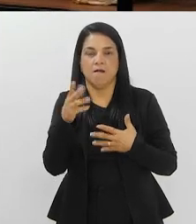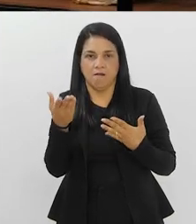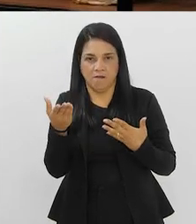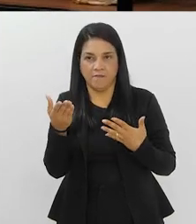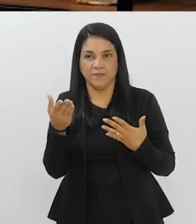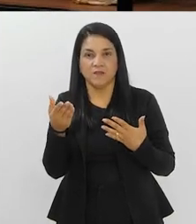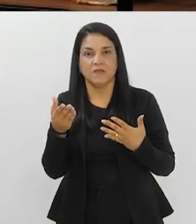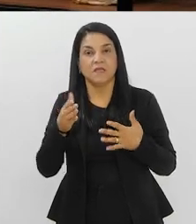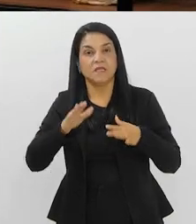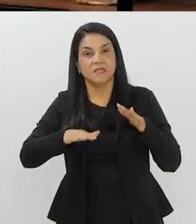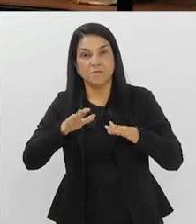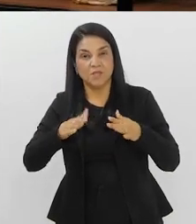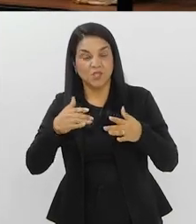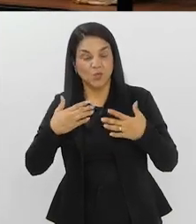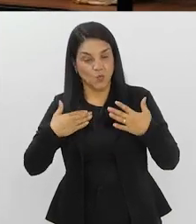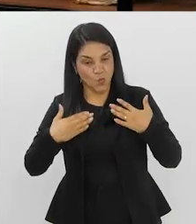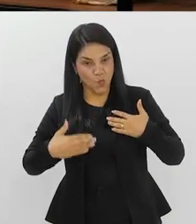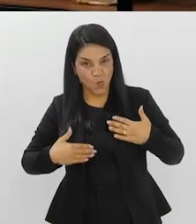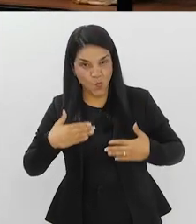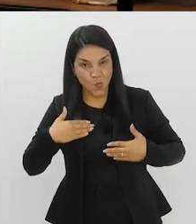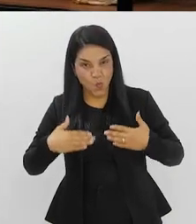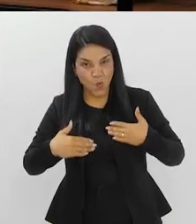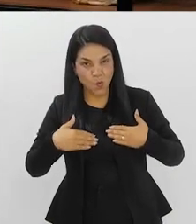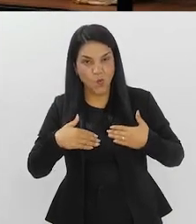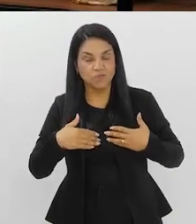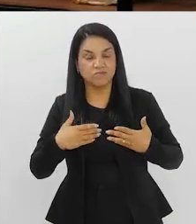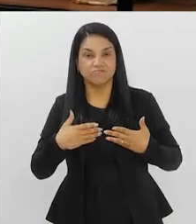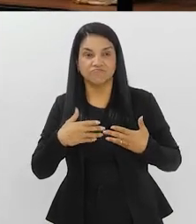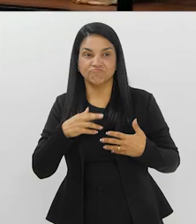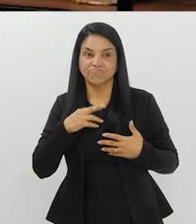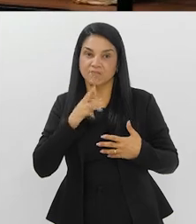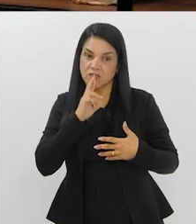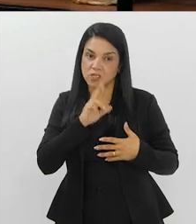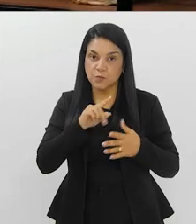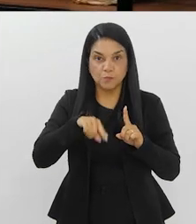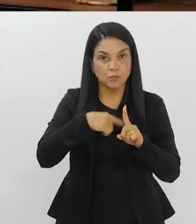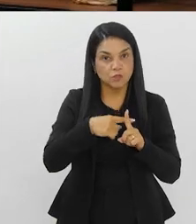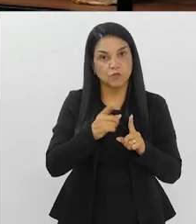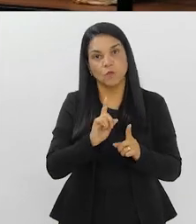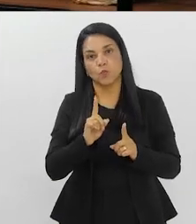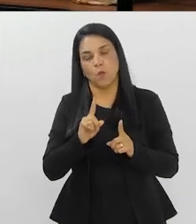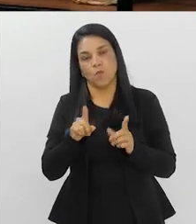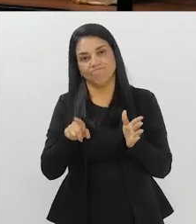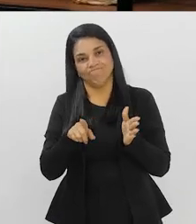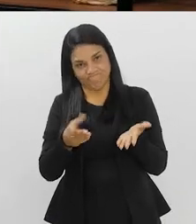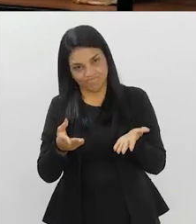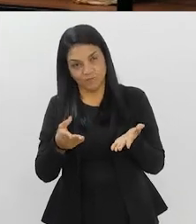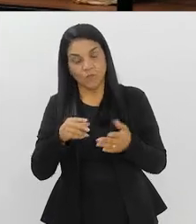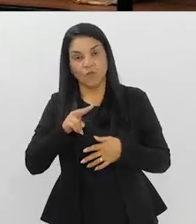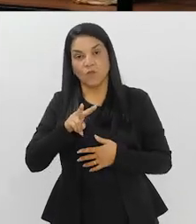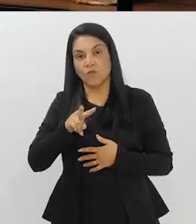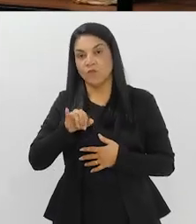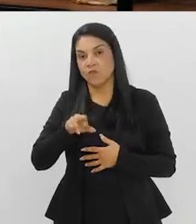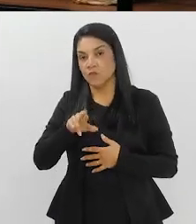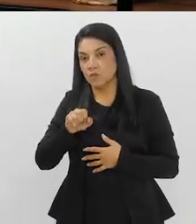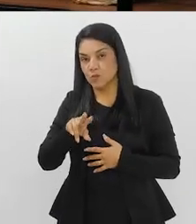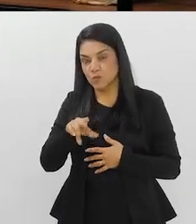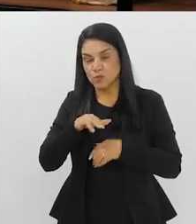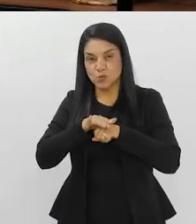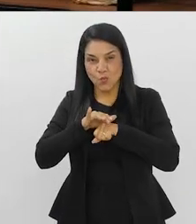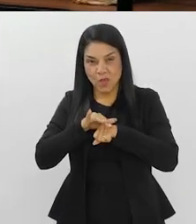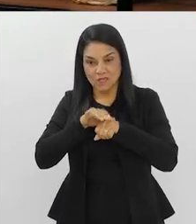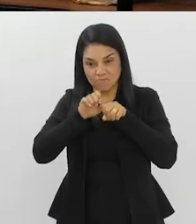e aí dependendo, assim, do seu próprio organismo, você pode responder ou não, né? O vírus, na verdade, as doenças